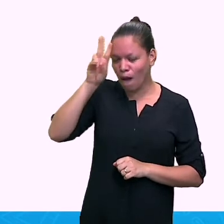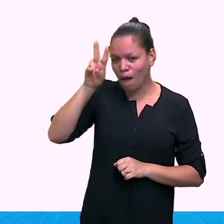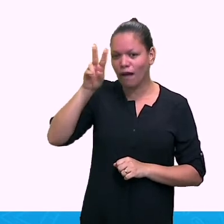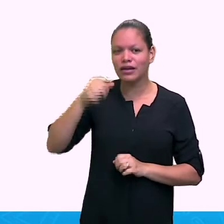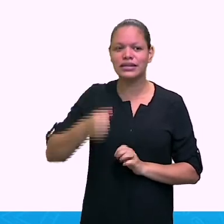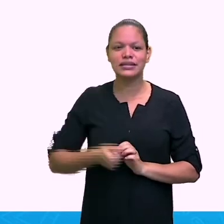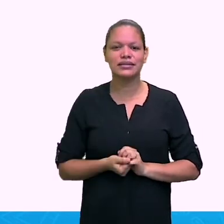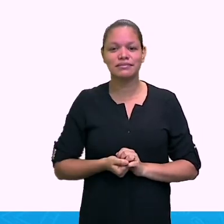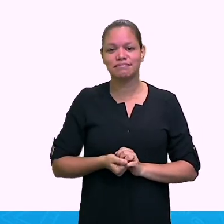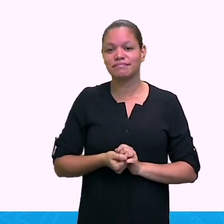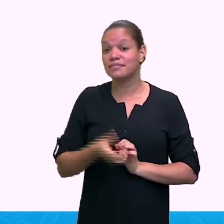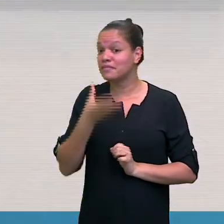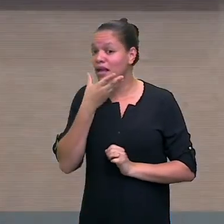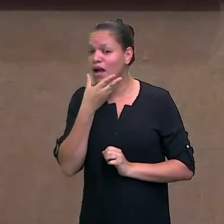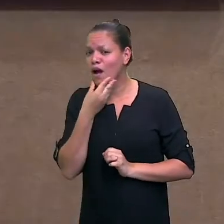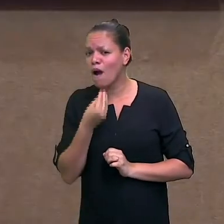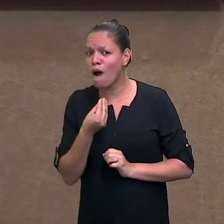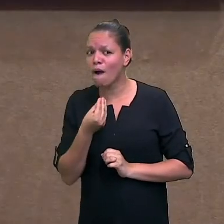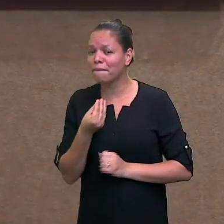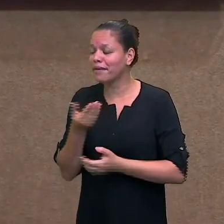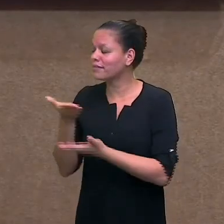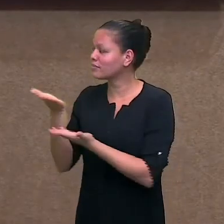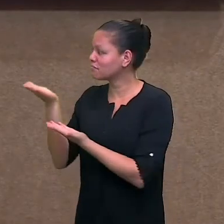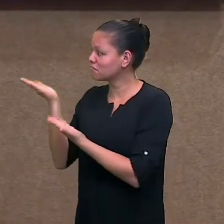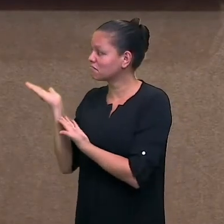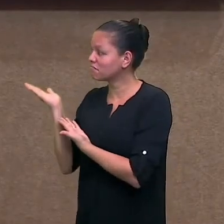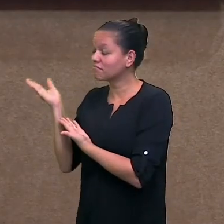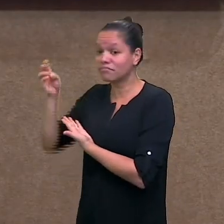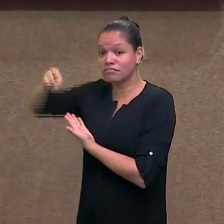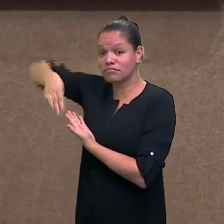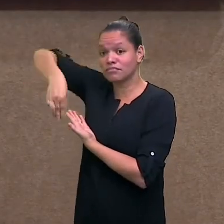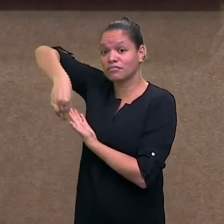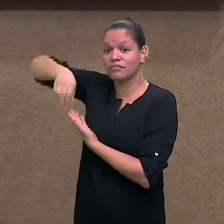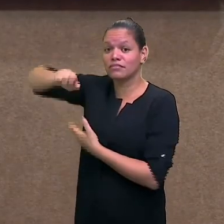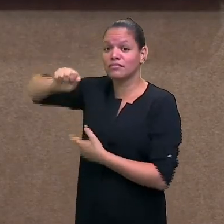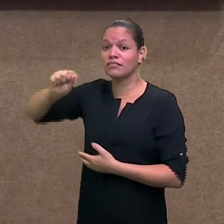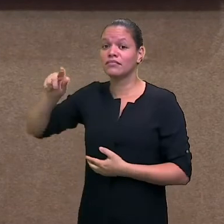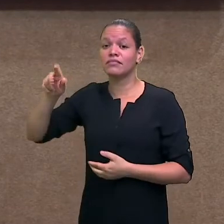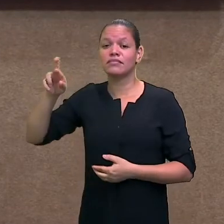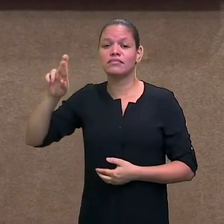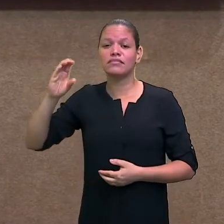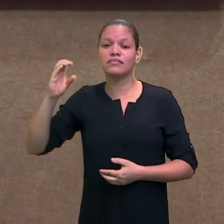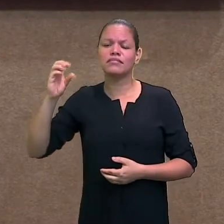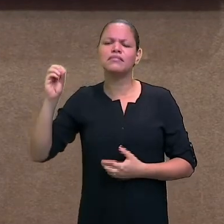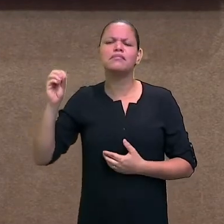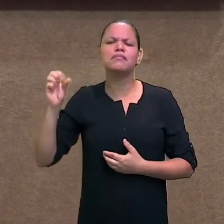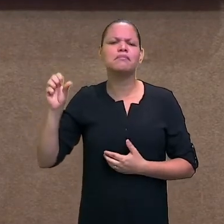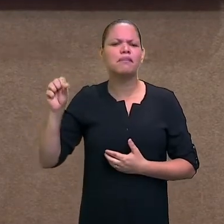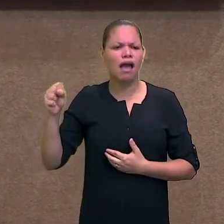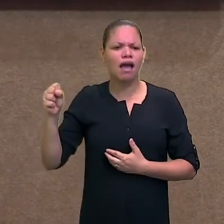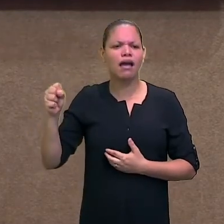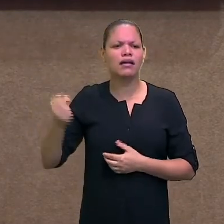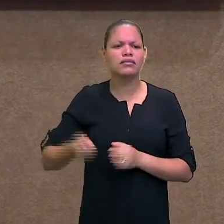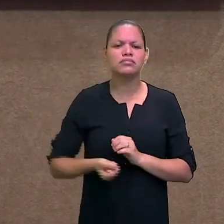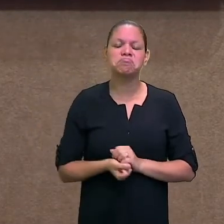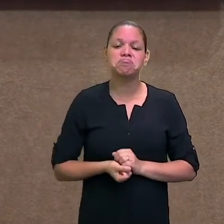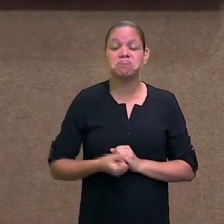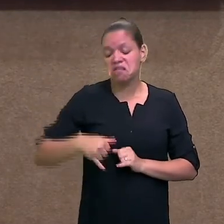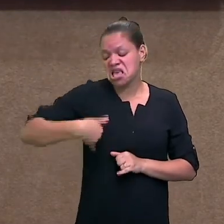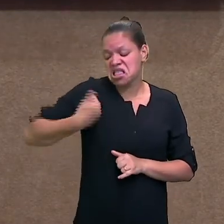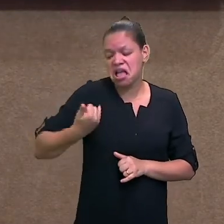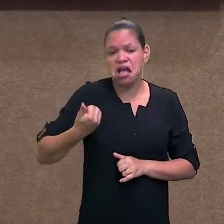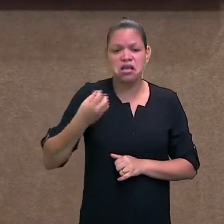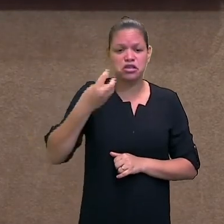Então, ele colocou... My name is Marcos. I am 38 years old. I live in